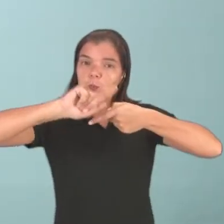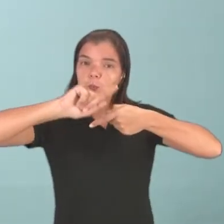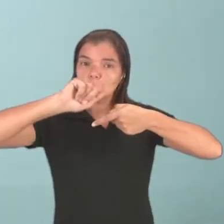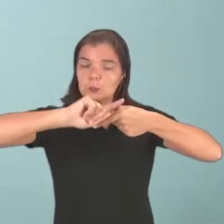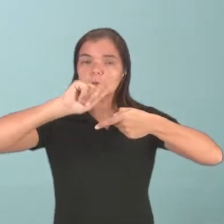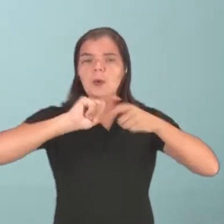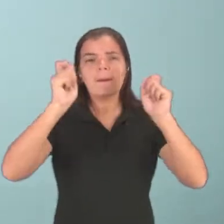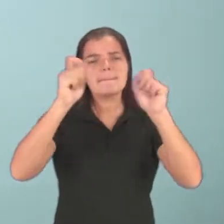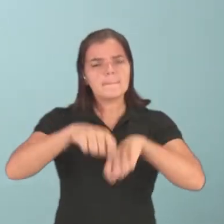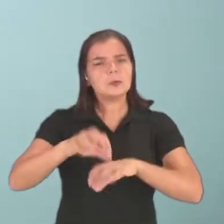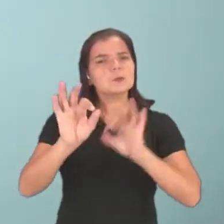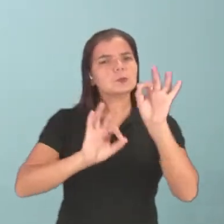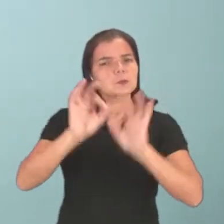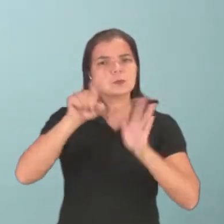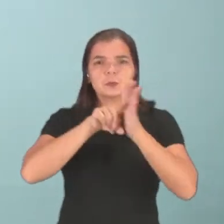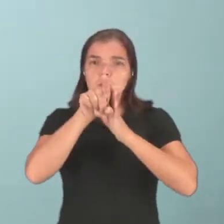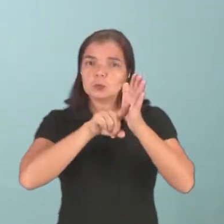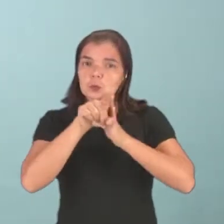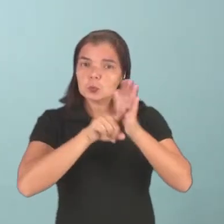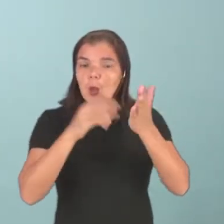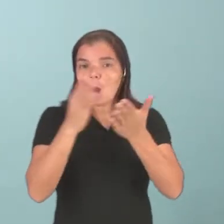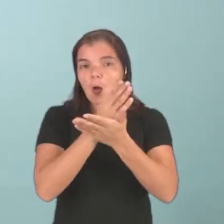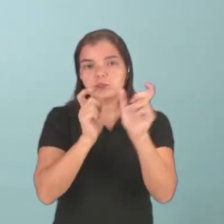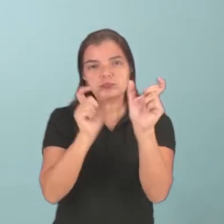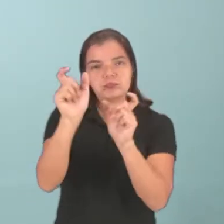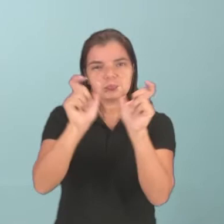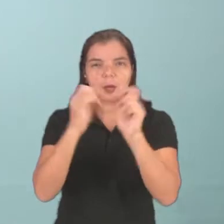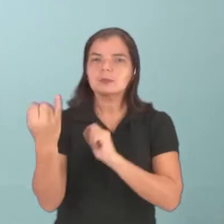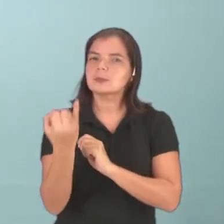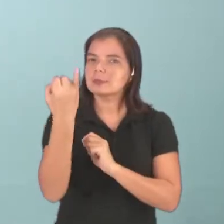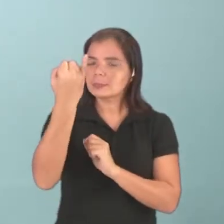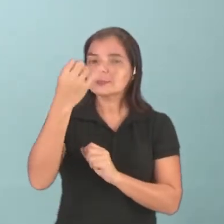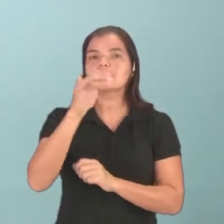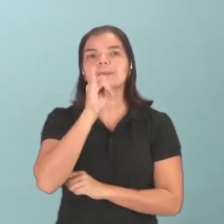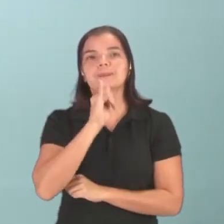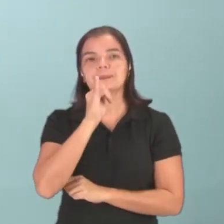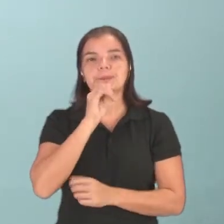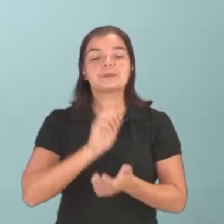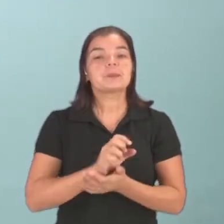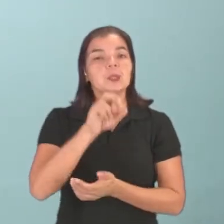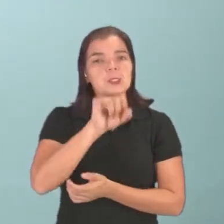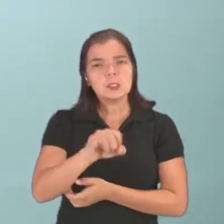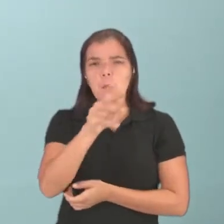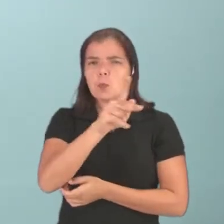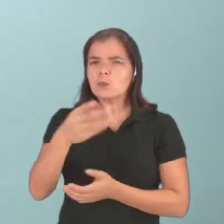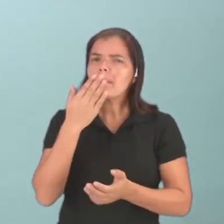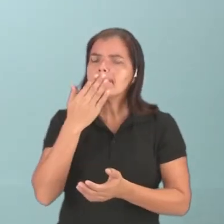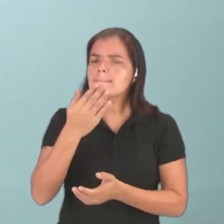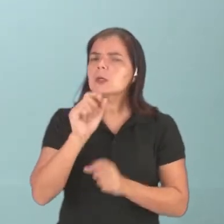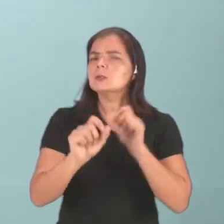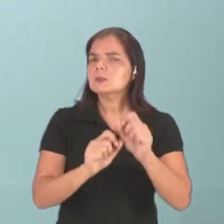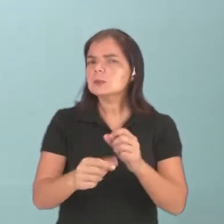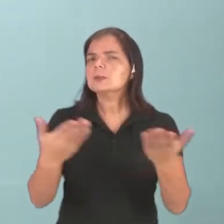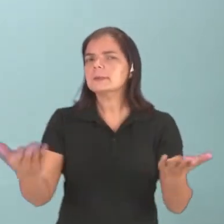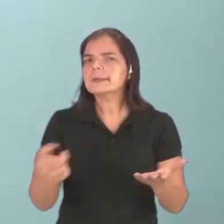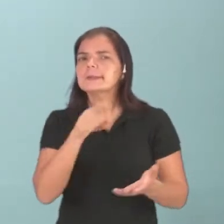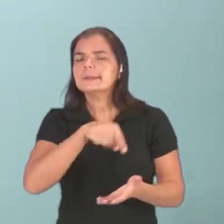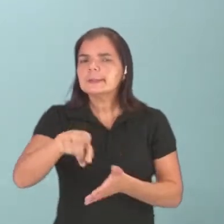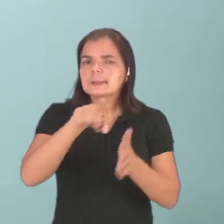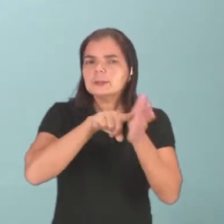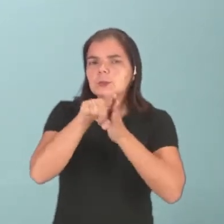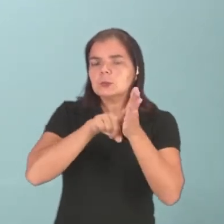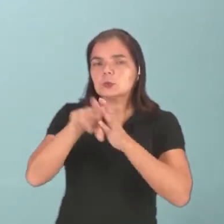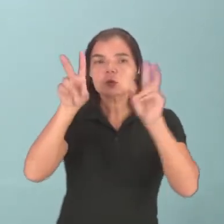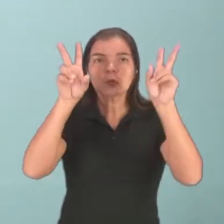nós podemos fazer a pesquisa através de algumas palavras-chave, certo? Por exemplo, se o professor pede para você, ó, pessoal, quero que vocês